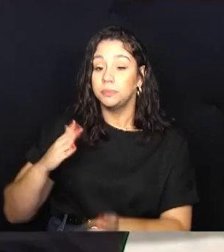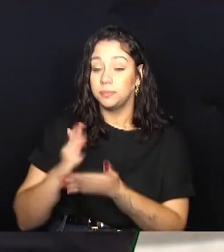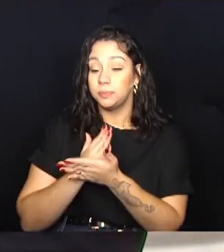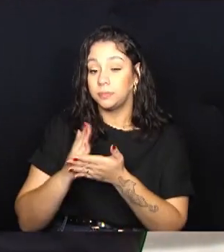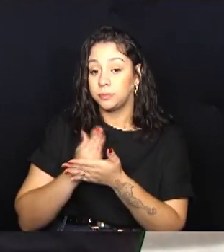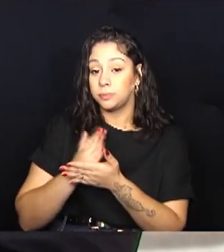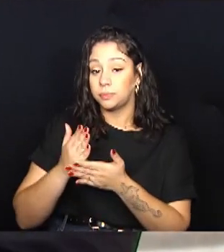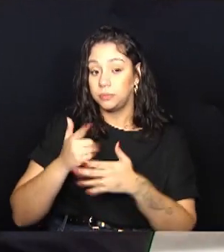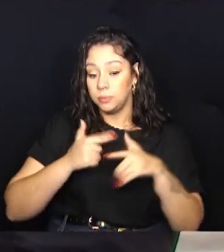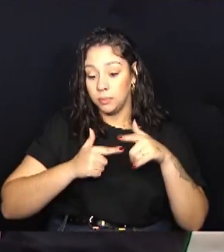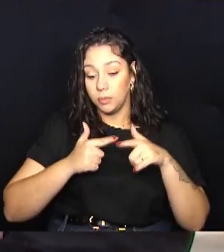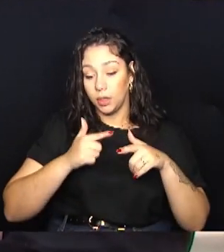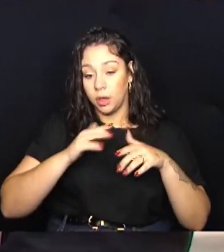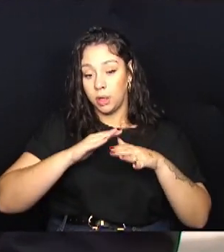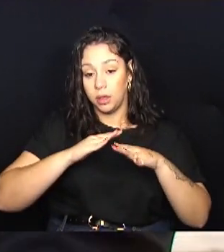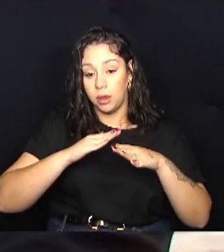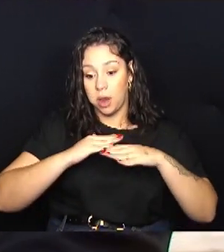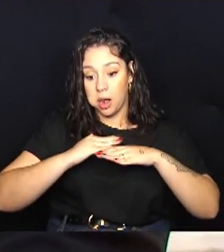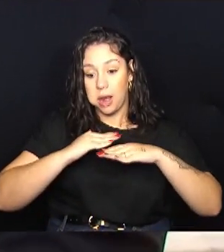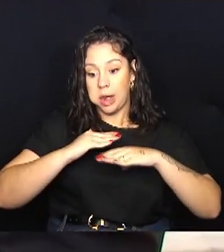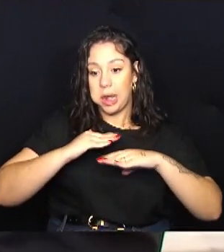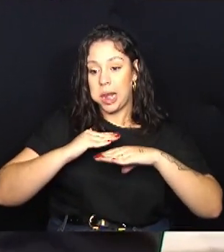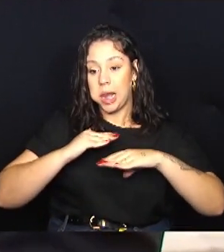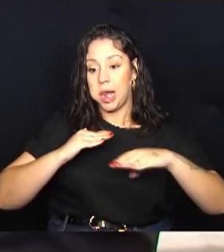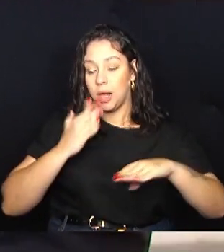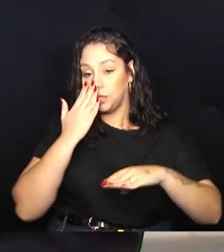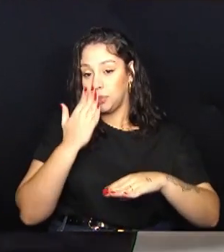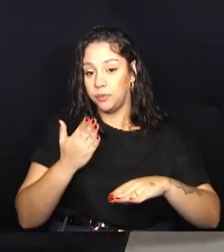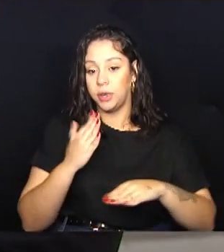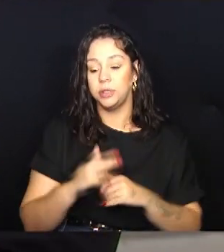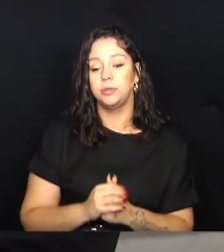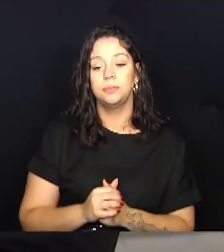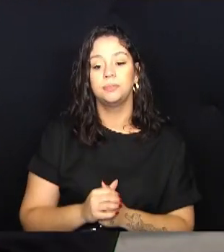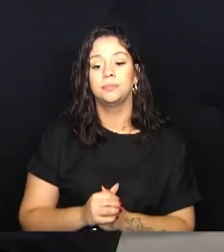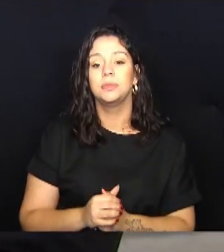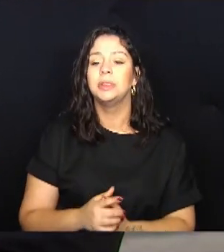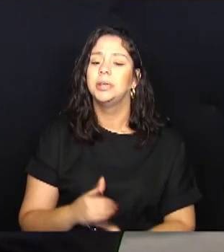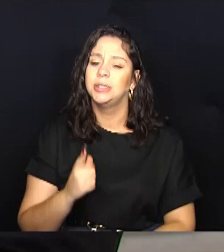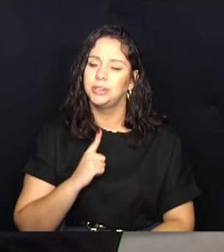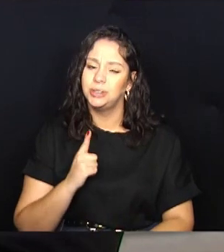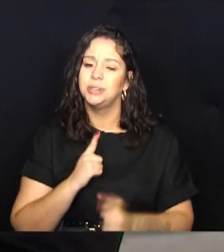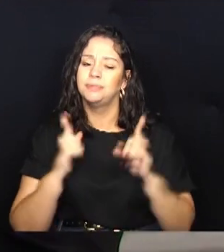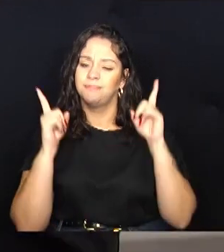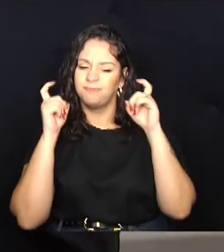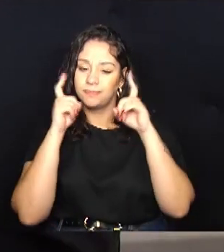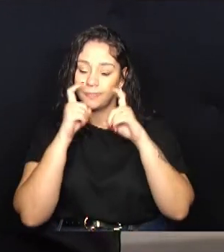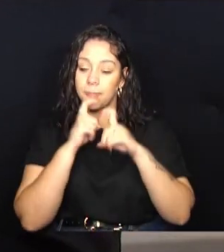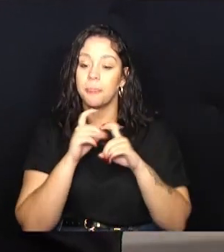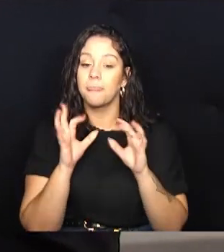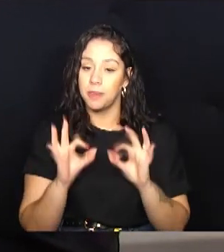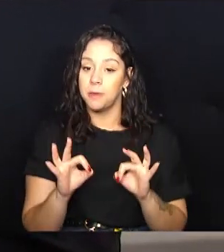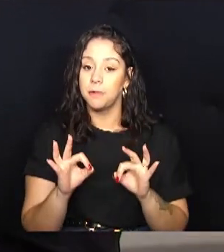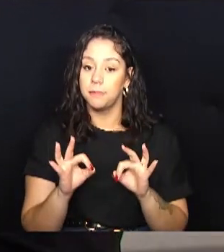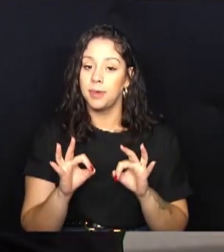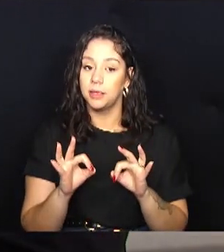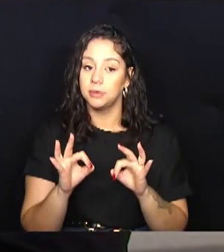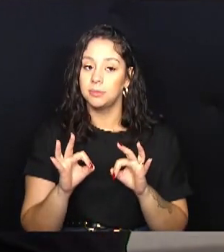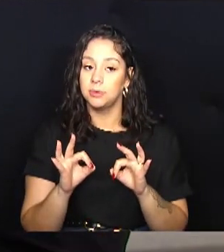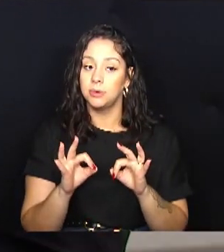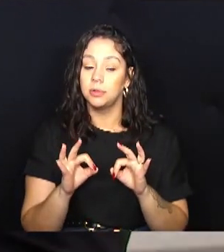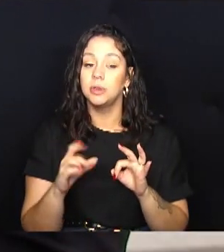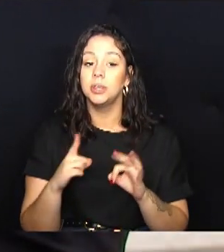reparos na rua, em frente ao prédio. A gente enfrentava bastante dificuldade, estávamos